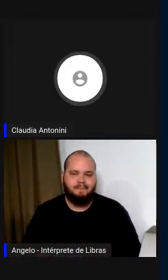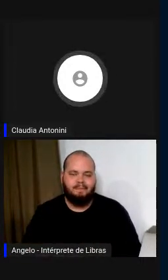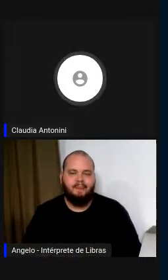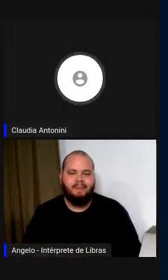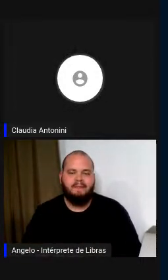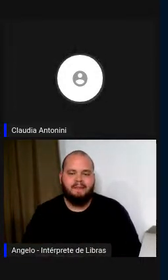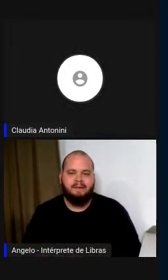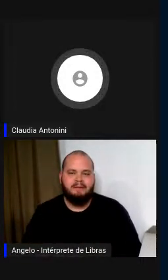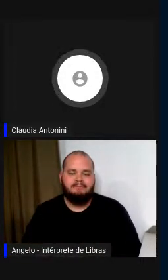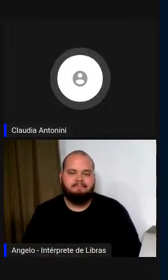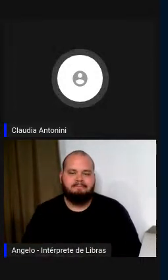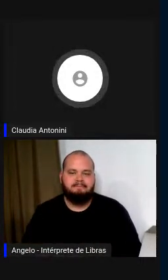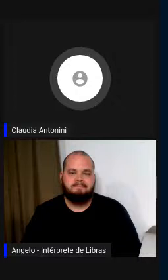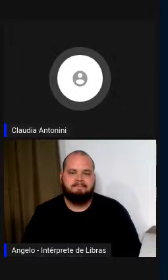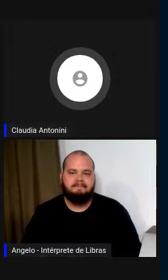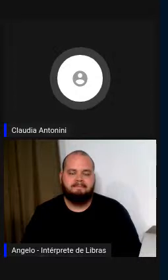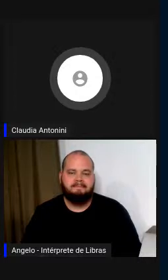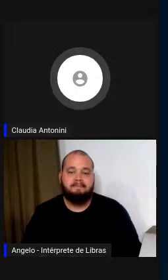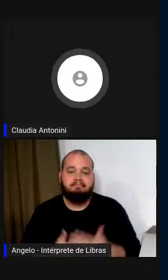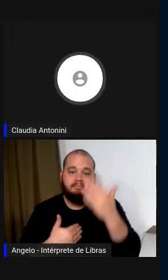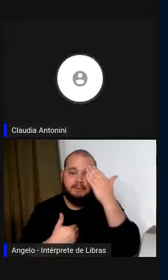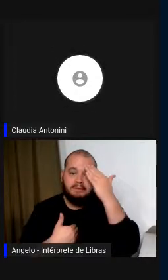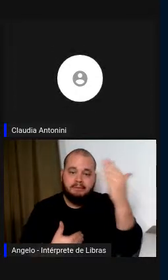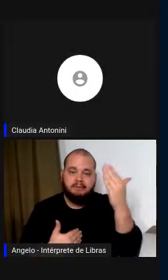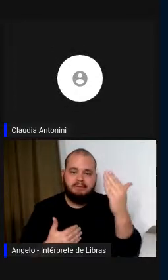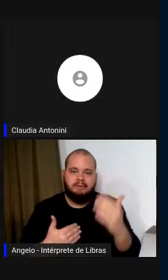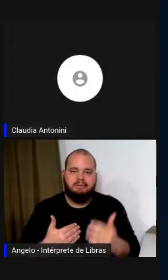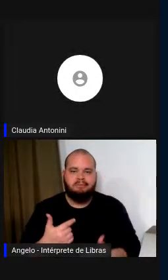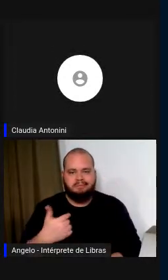agradecendo pela mediação,